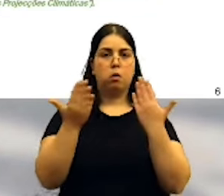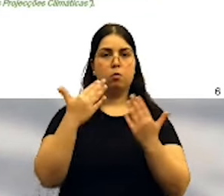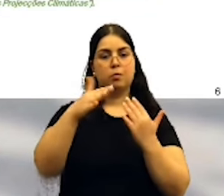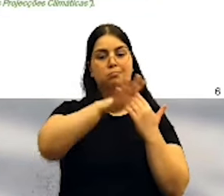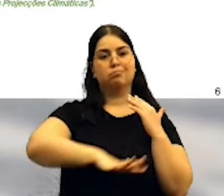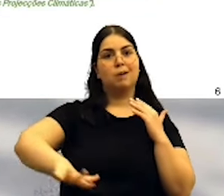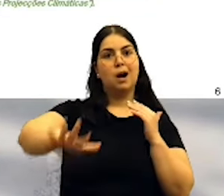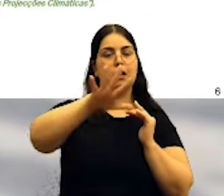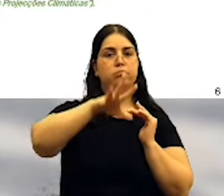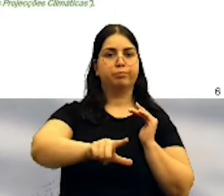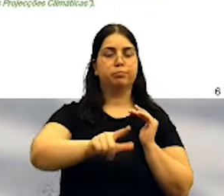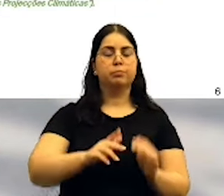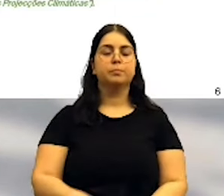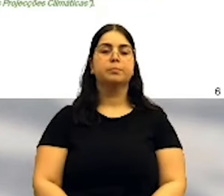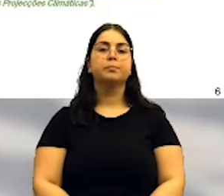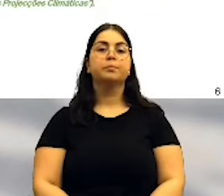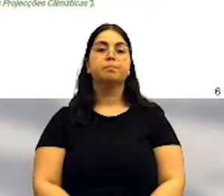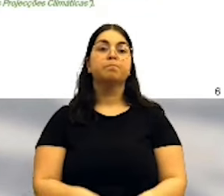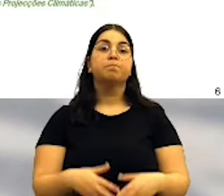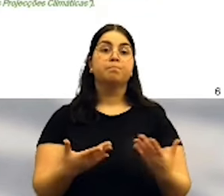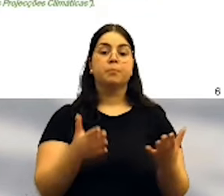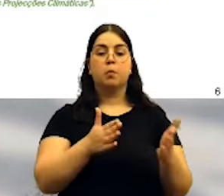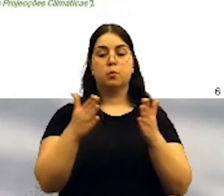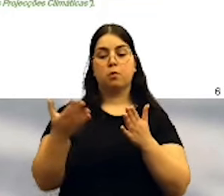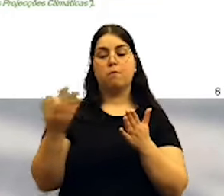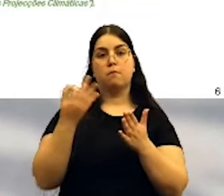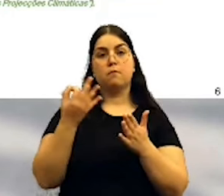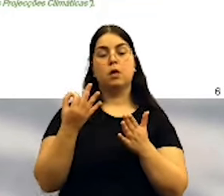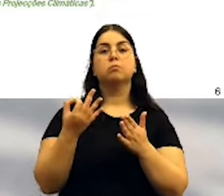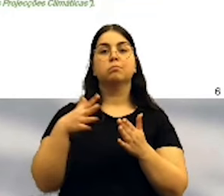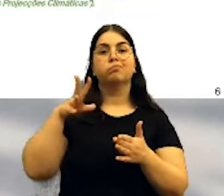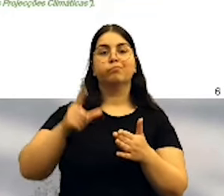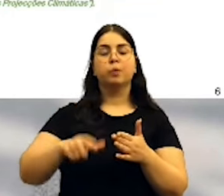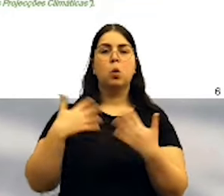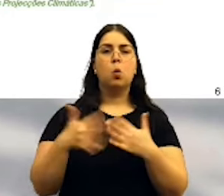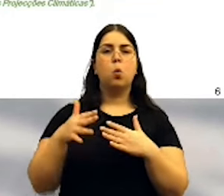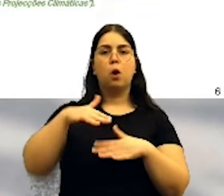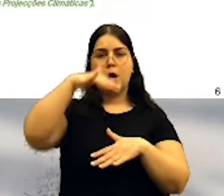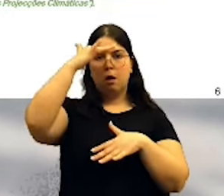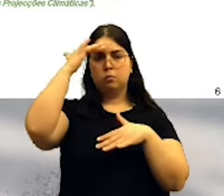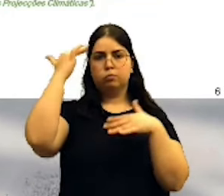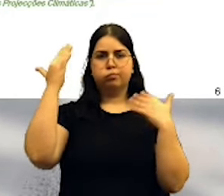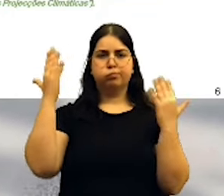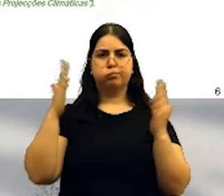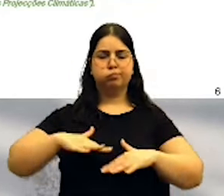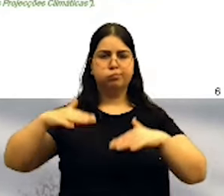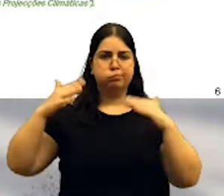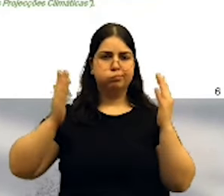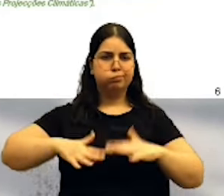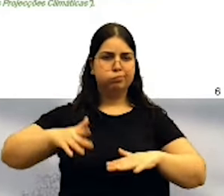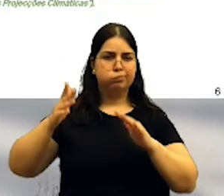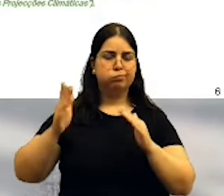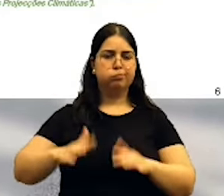do município. Por outro lado, Lisboa tem sofrido com episódios de ondas de calor, para além de problemas